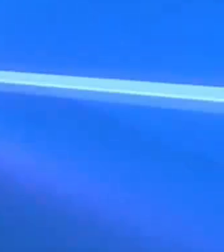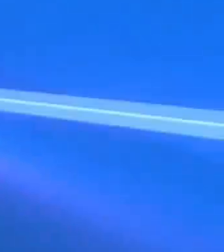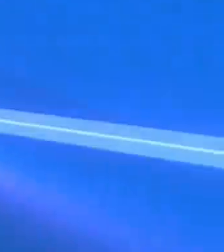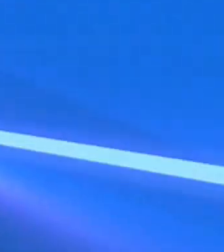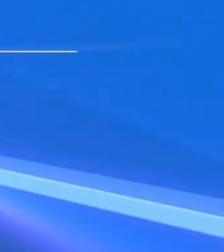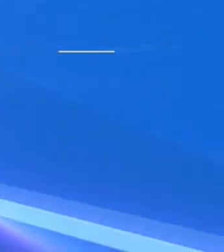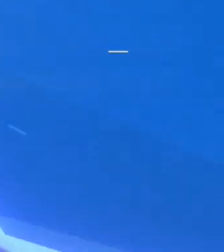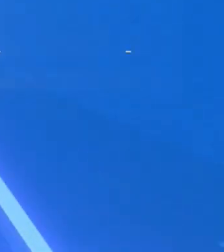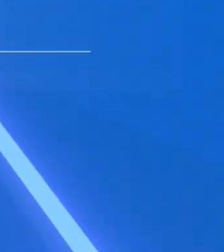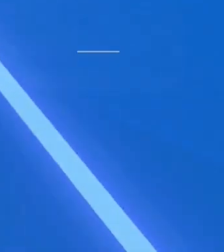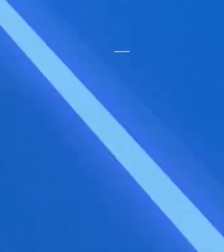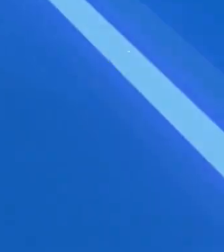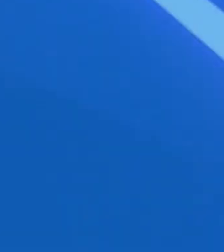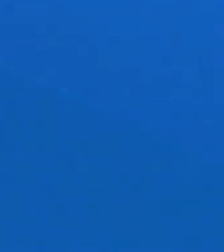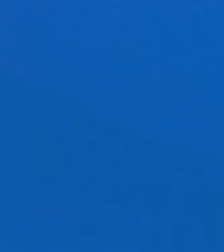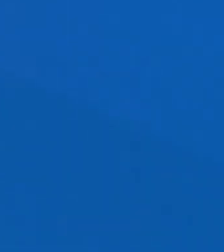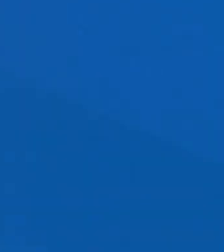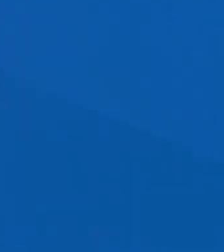Transcrição Negri